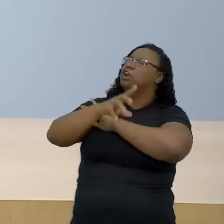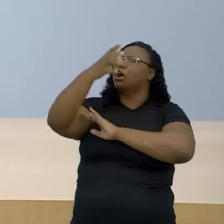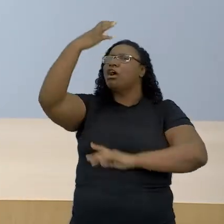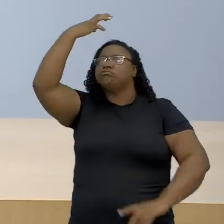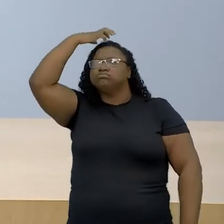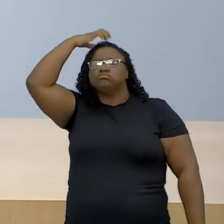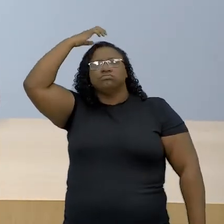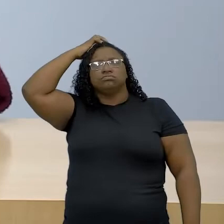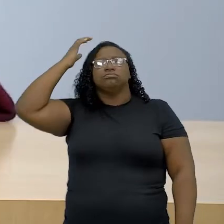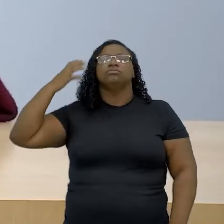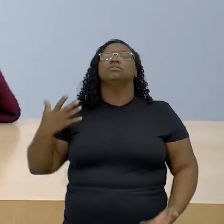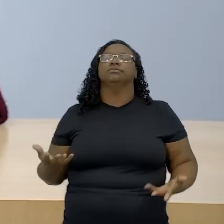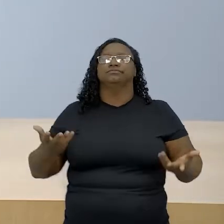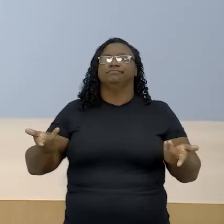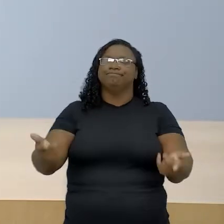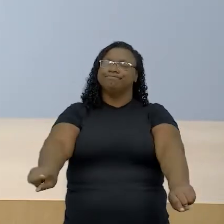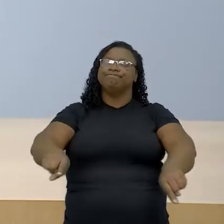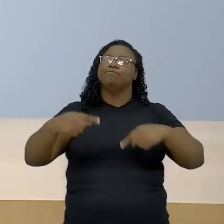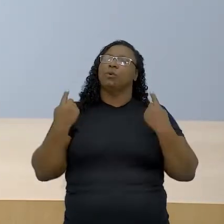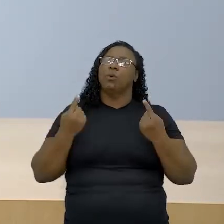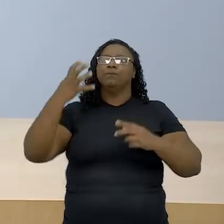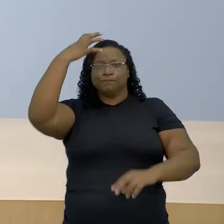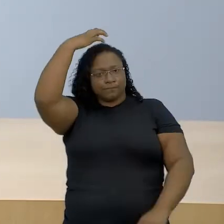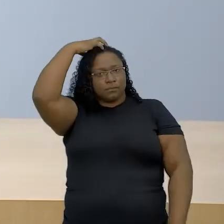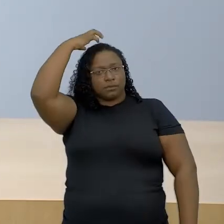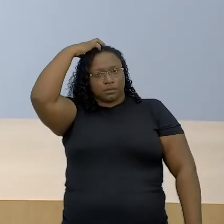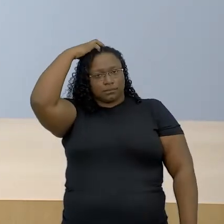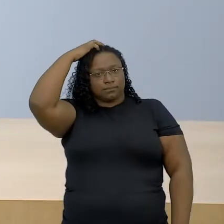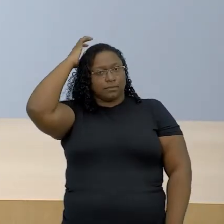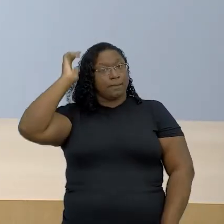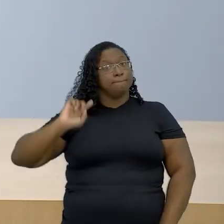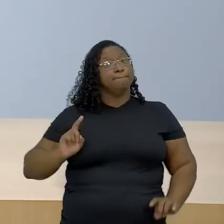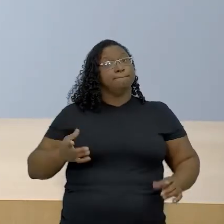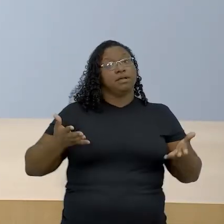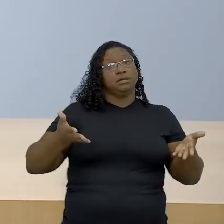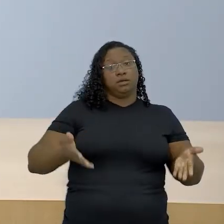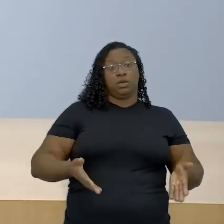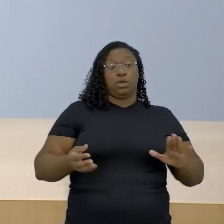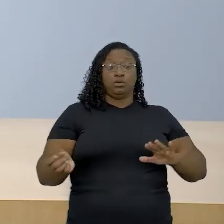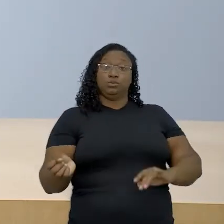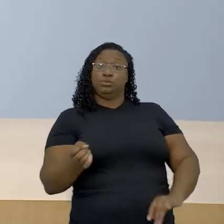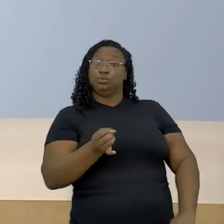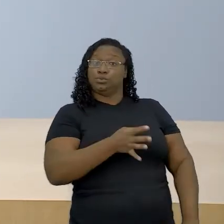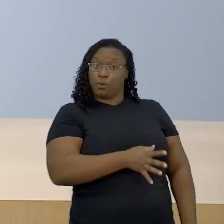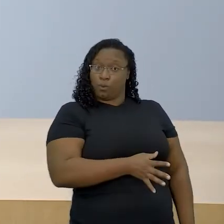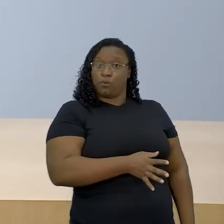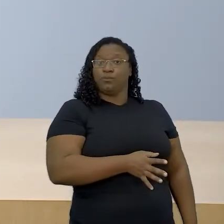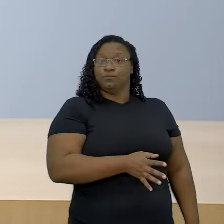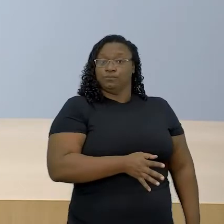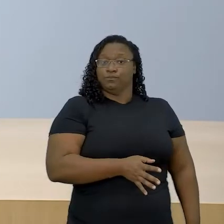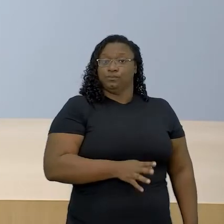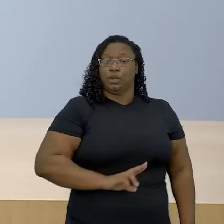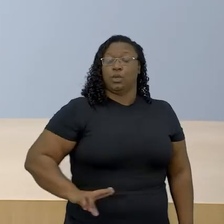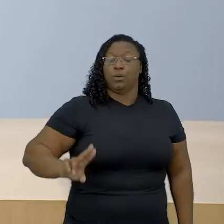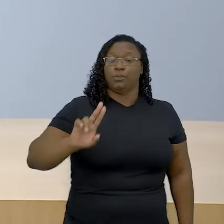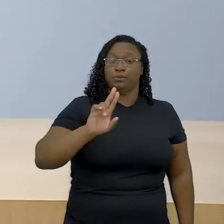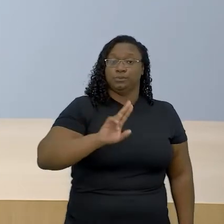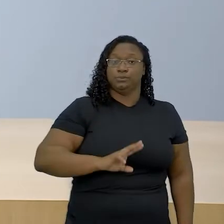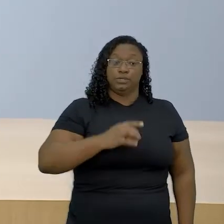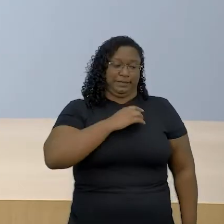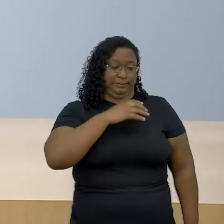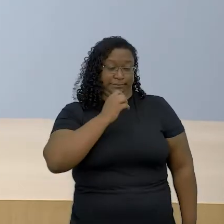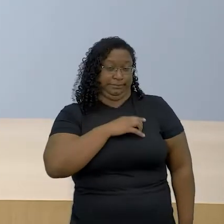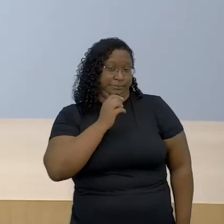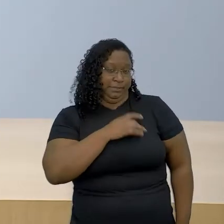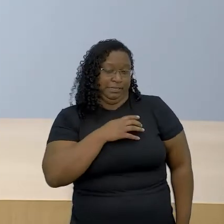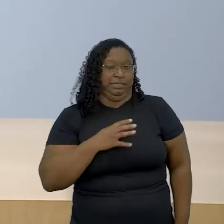insurgir contra o poder. Enquanto que na modernidade, o uso da ameaça e do medo por